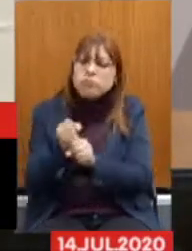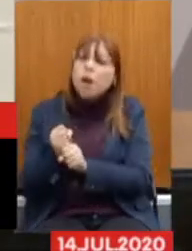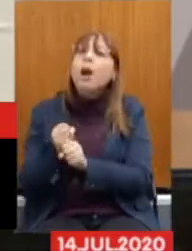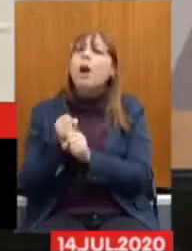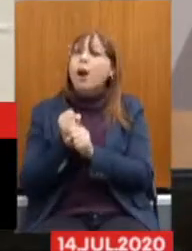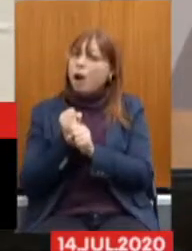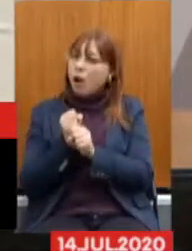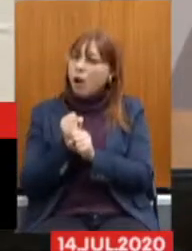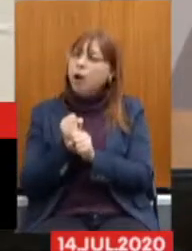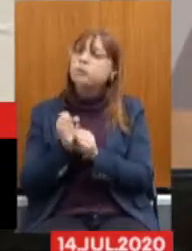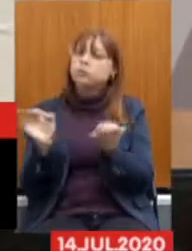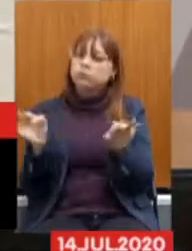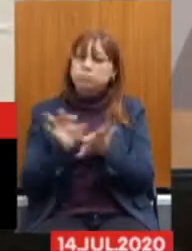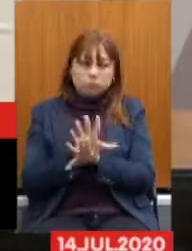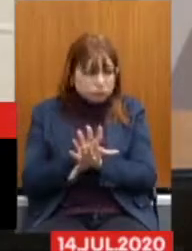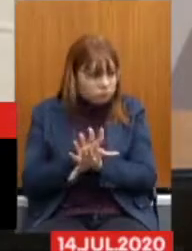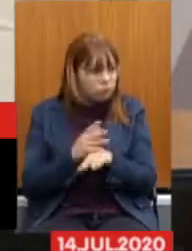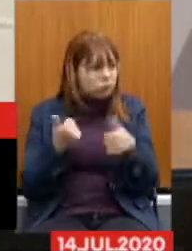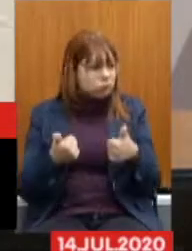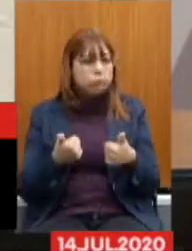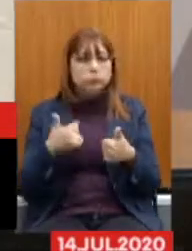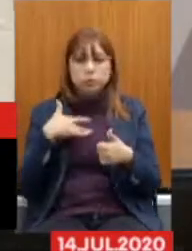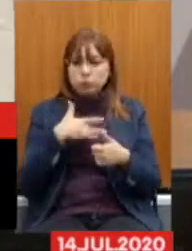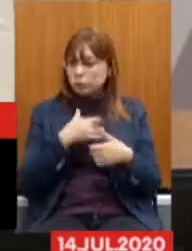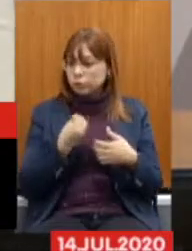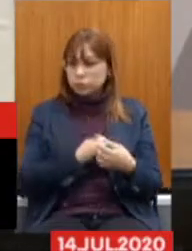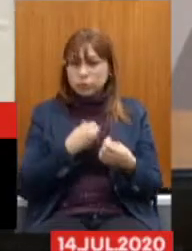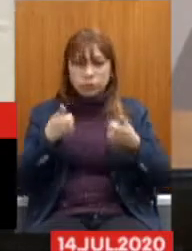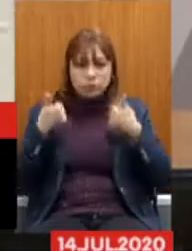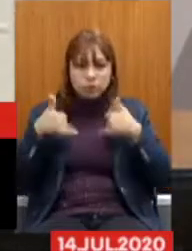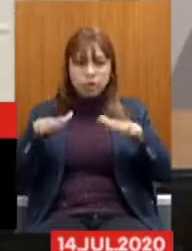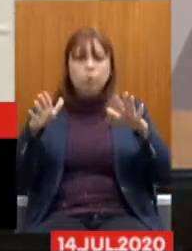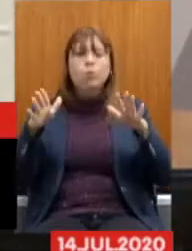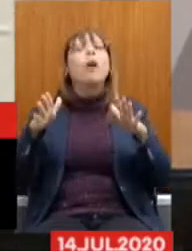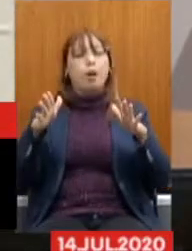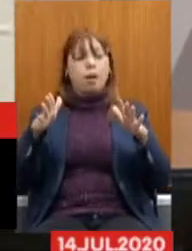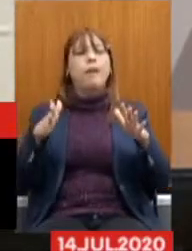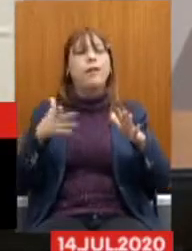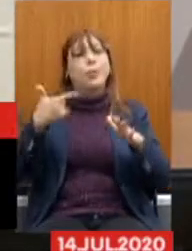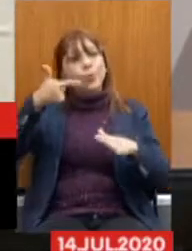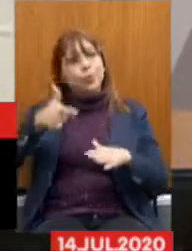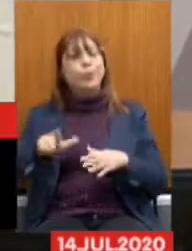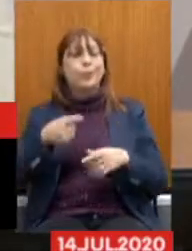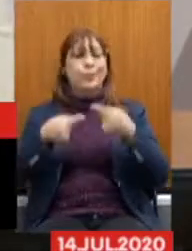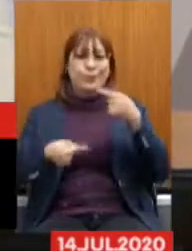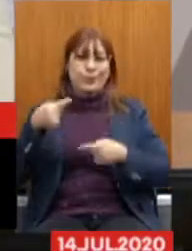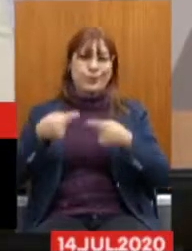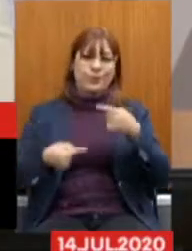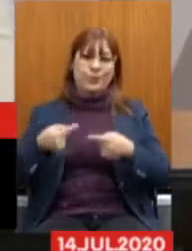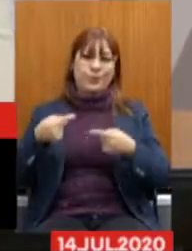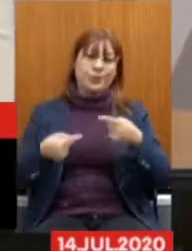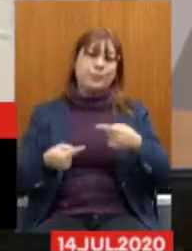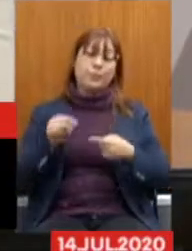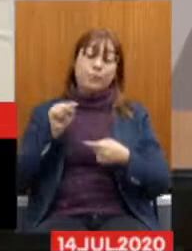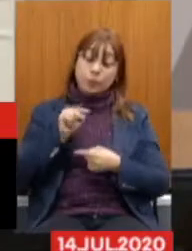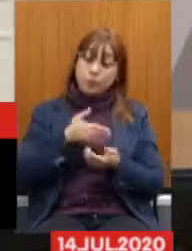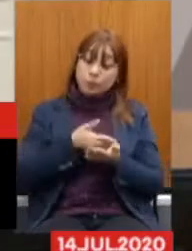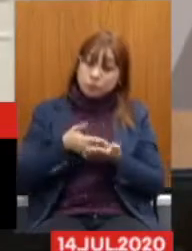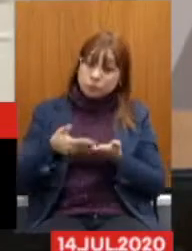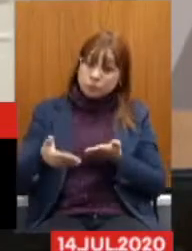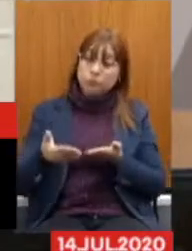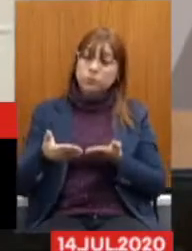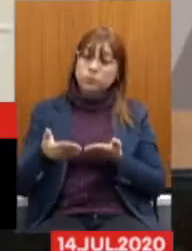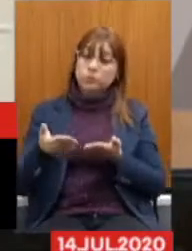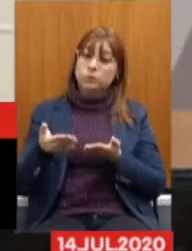A calamidade Pública Que a gente Voltasse a discutir Essa matéria E que os efeitos Da mesma Só começassem A